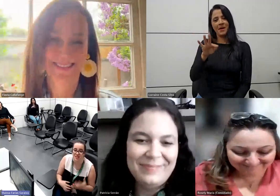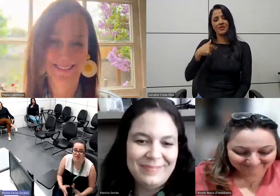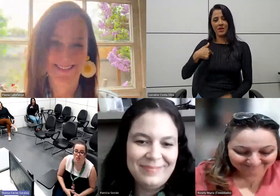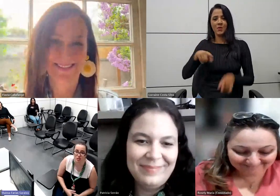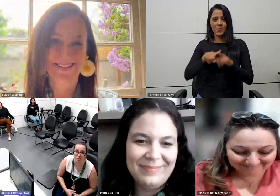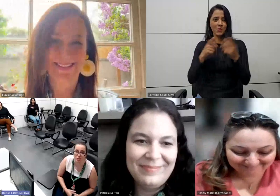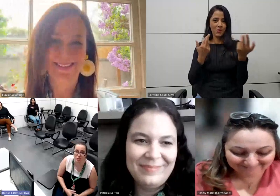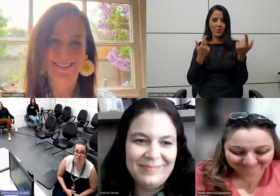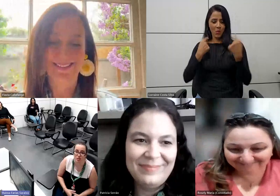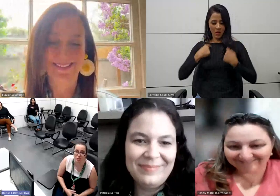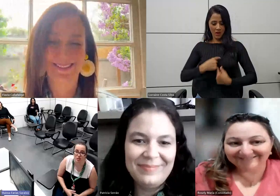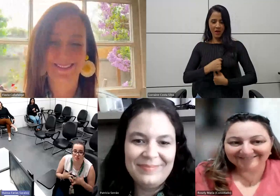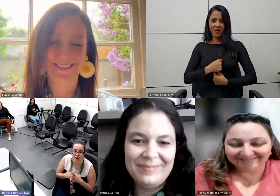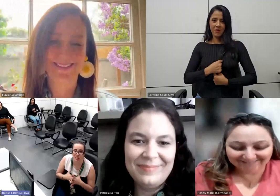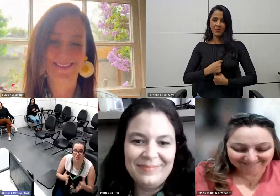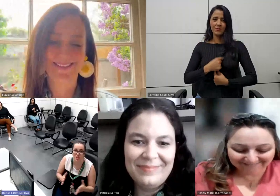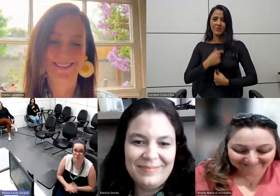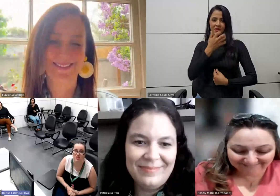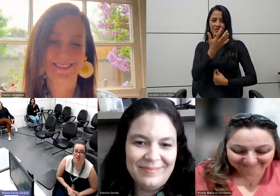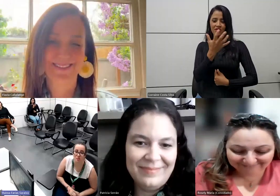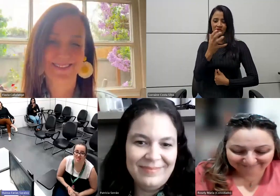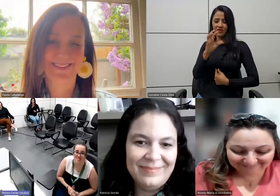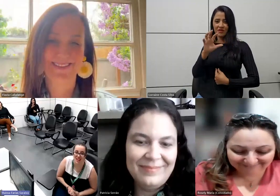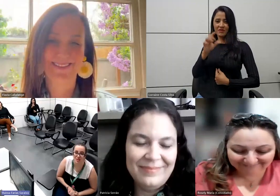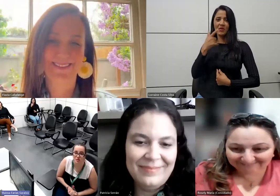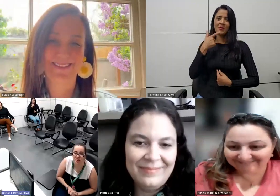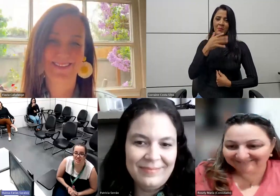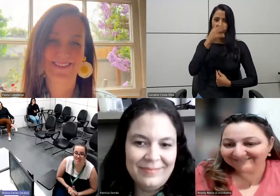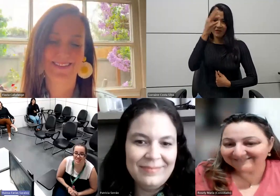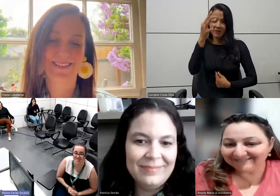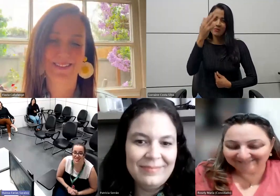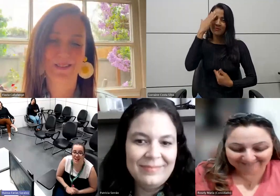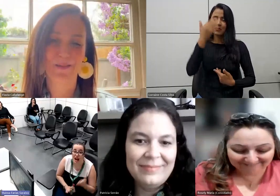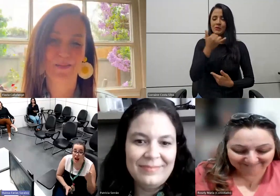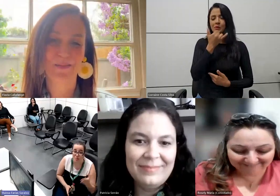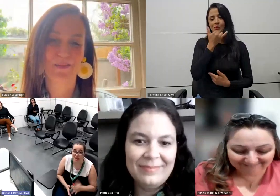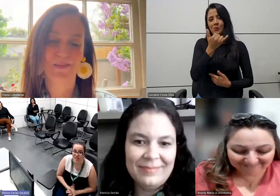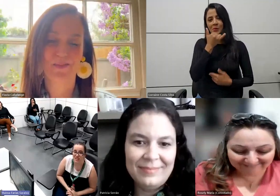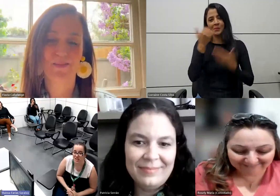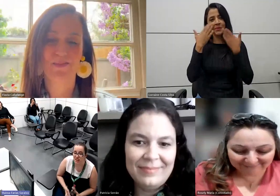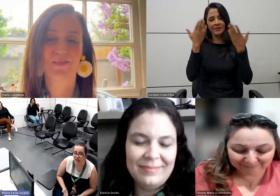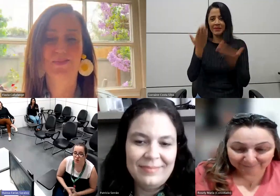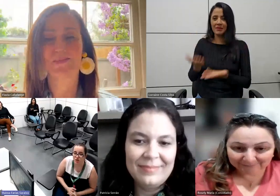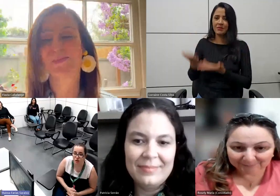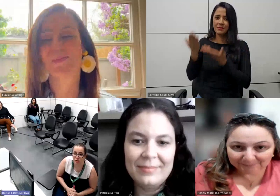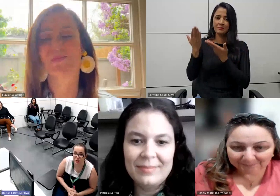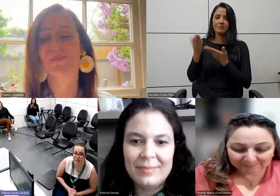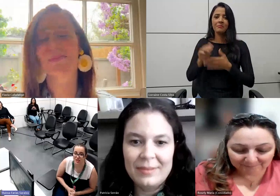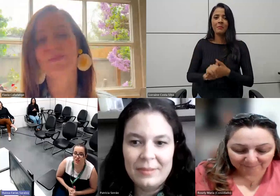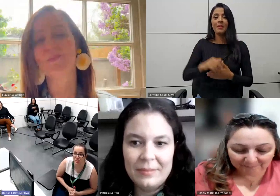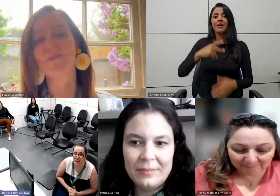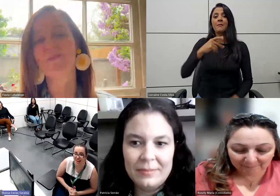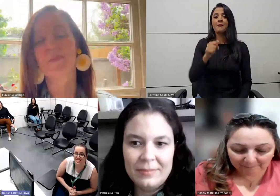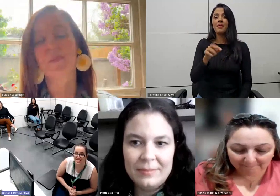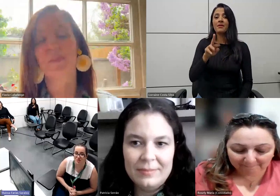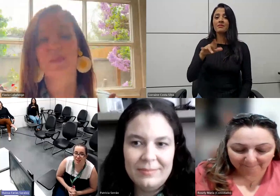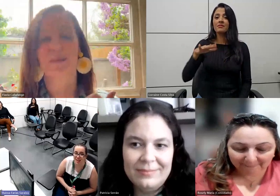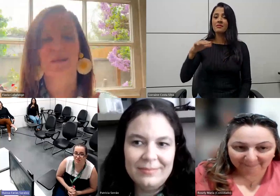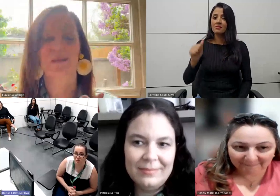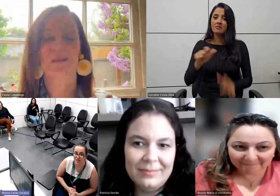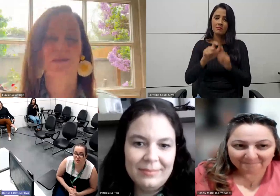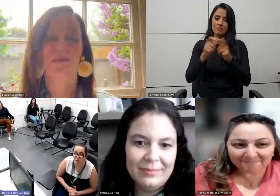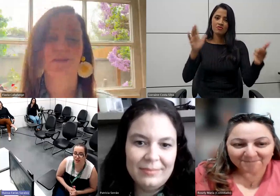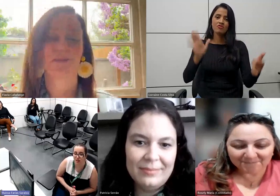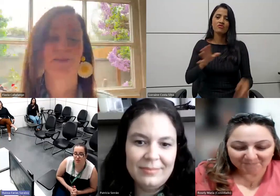e que a gente vai falar um pouquinho mais. Perdão aí por não ter apresentado as meninas antes. A Patrícia Serrão, acho que a maioria já conhece